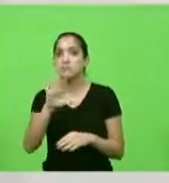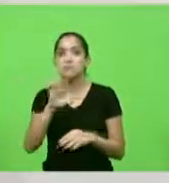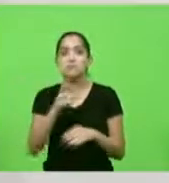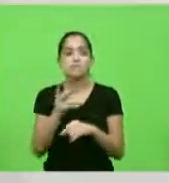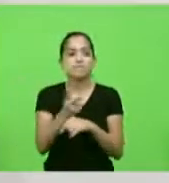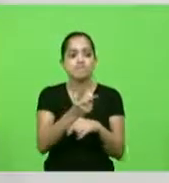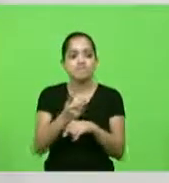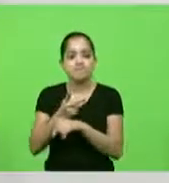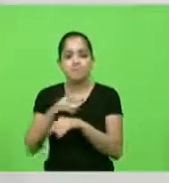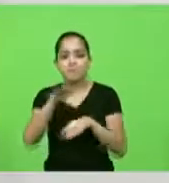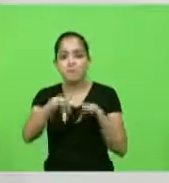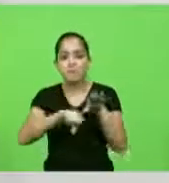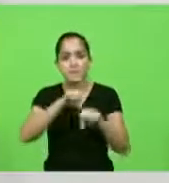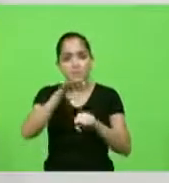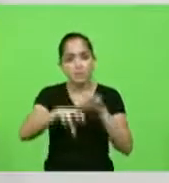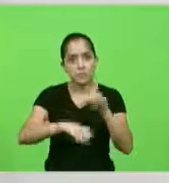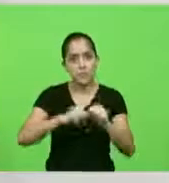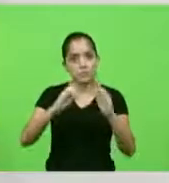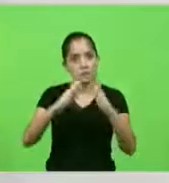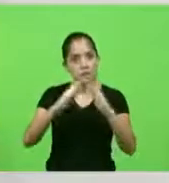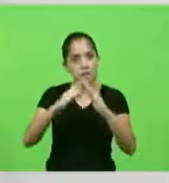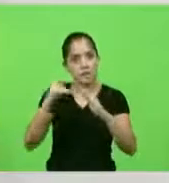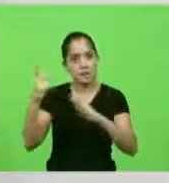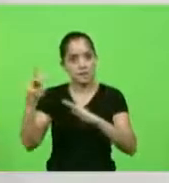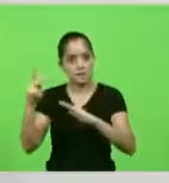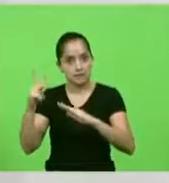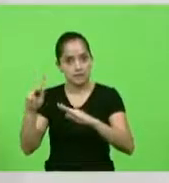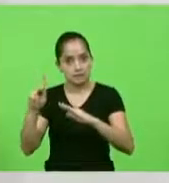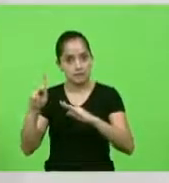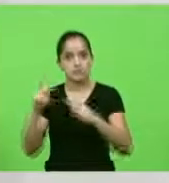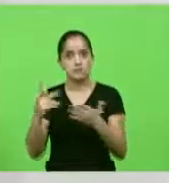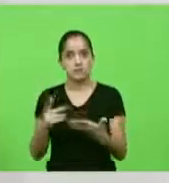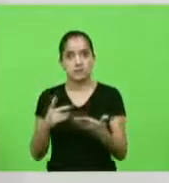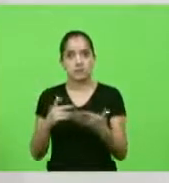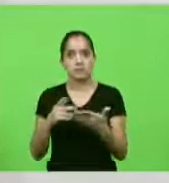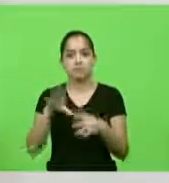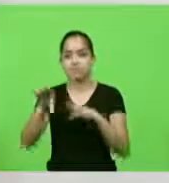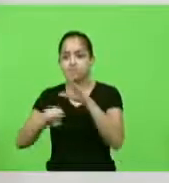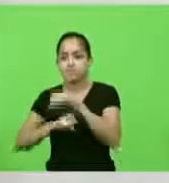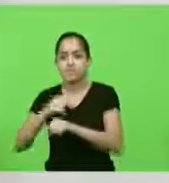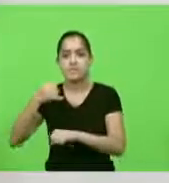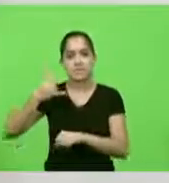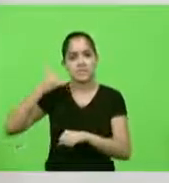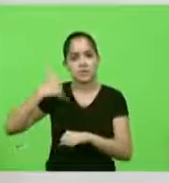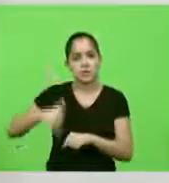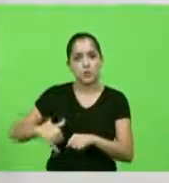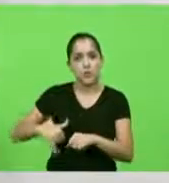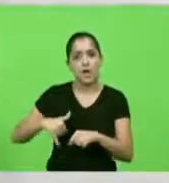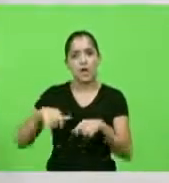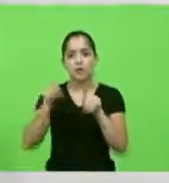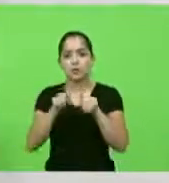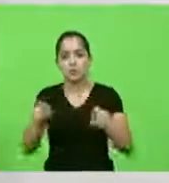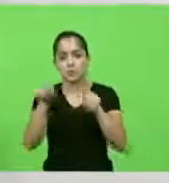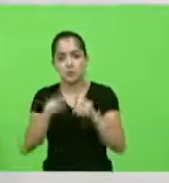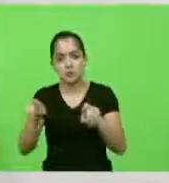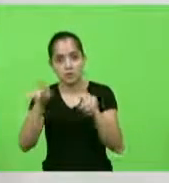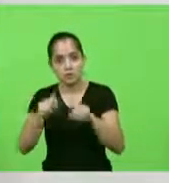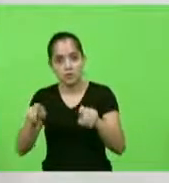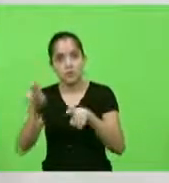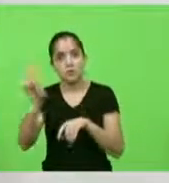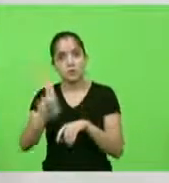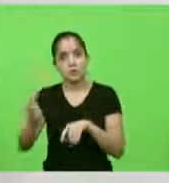e apreensão na casa da agronômica aprendendo celulares e computadores utilizados pelo senhor